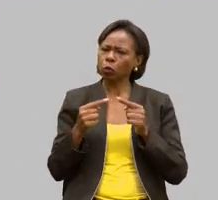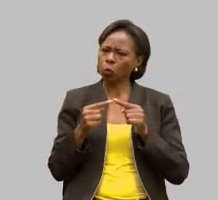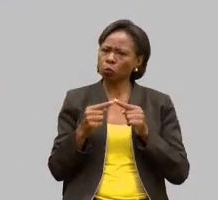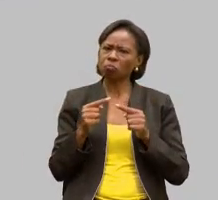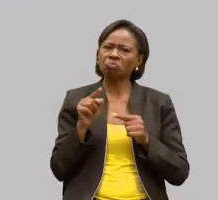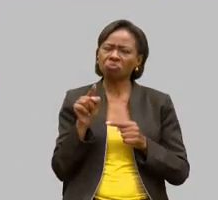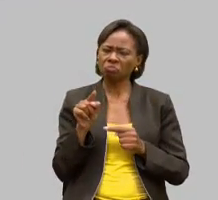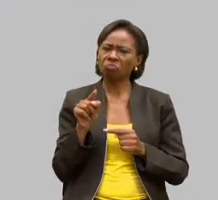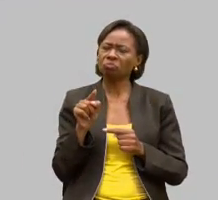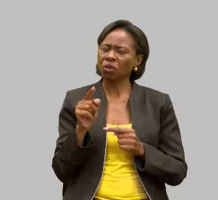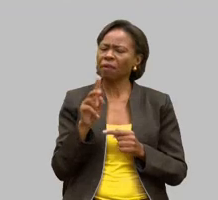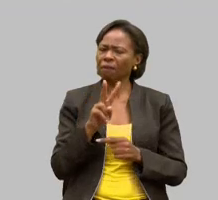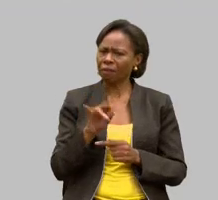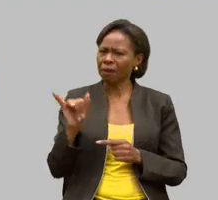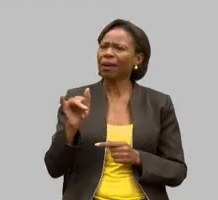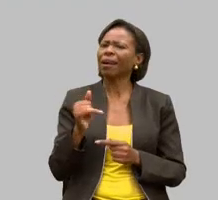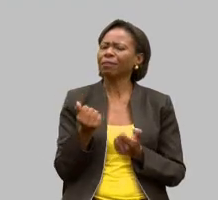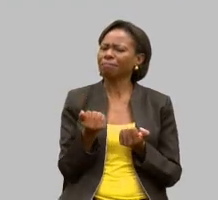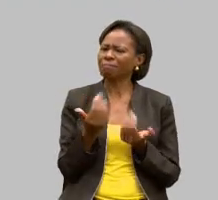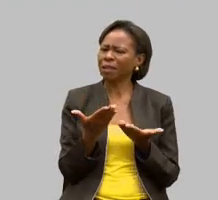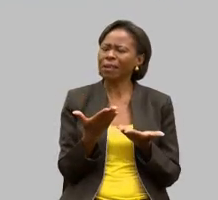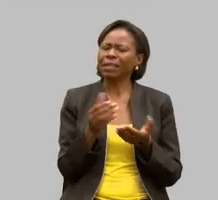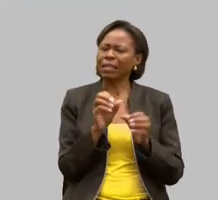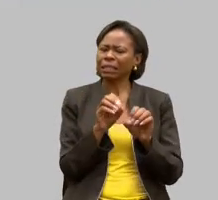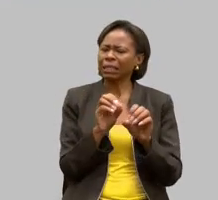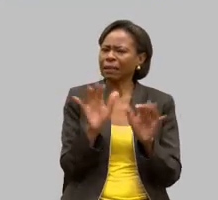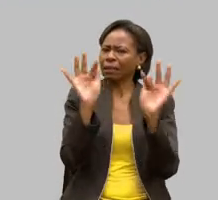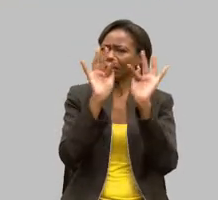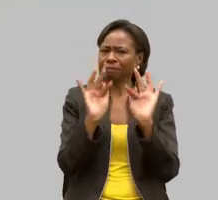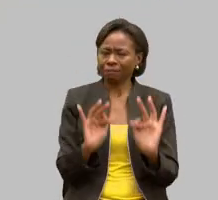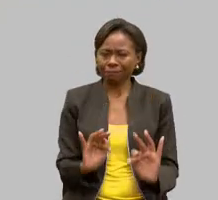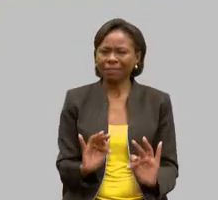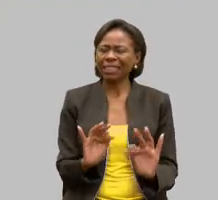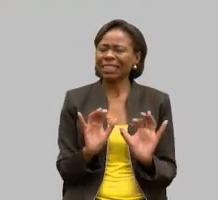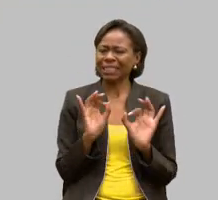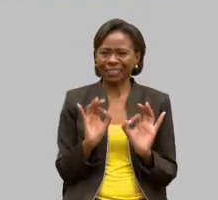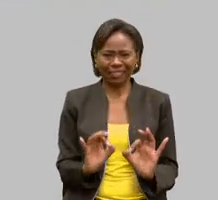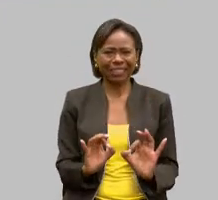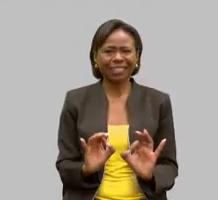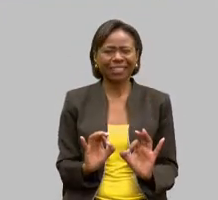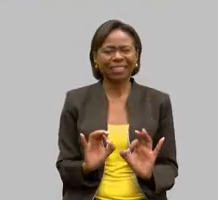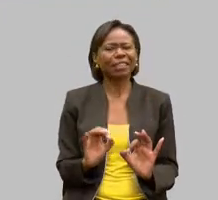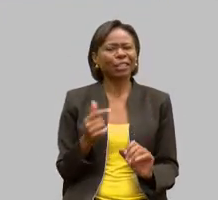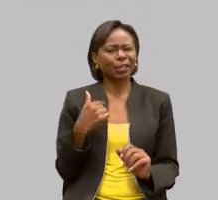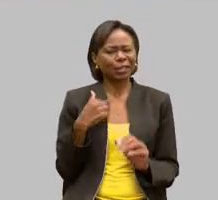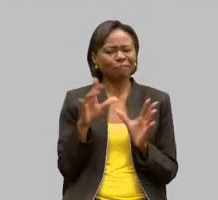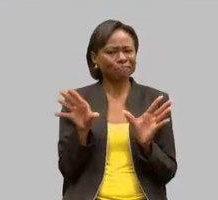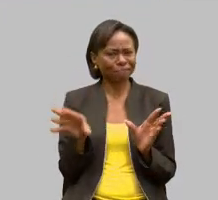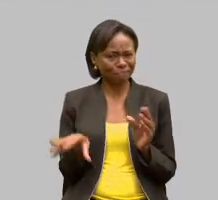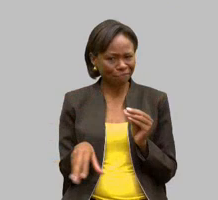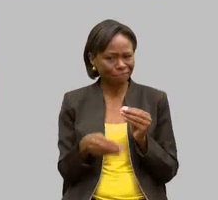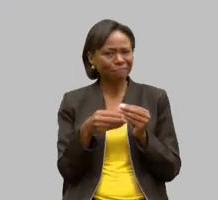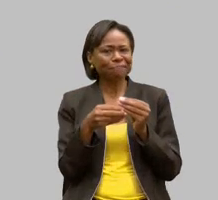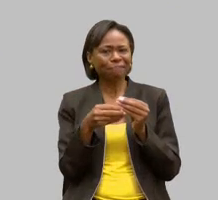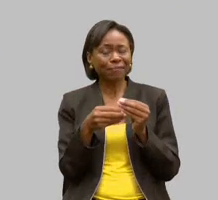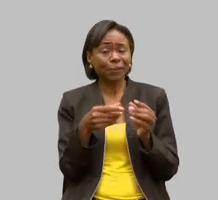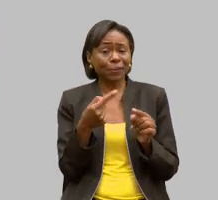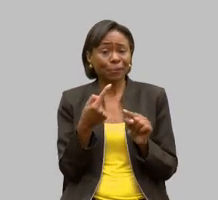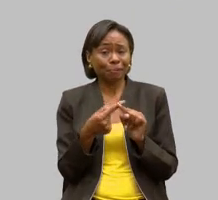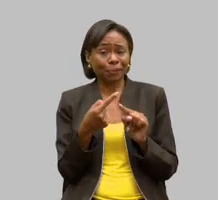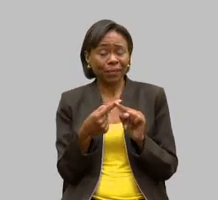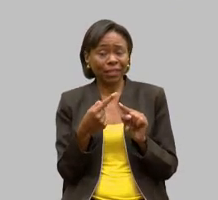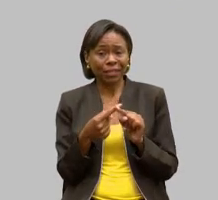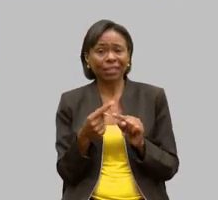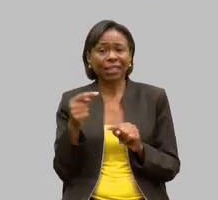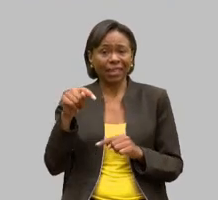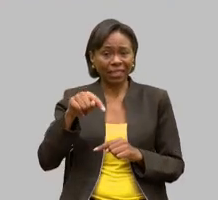muitas felicidades, envolver muita gente, tenho certeza disso, eu só perdi essa interferência, meu presidente, porque a gente estando aqui e